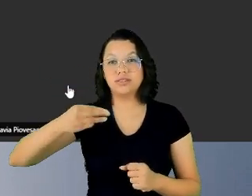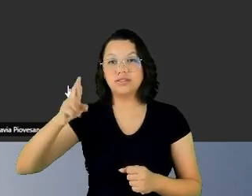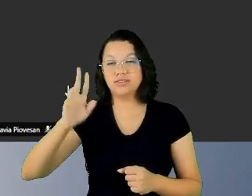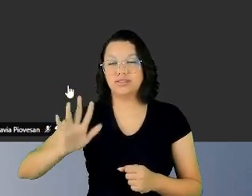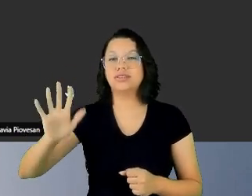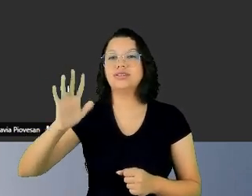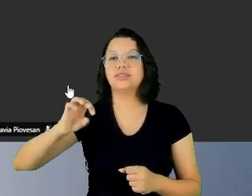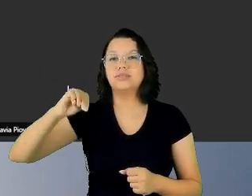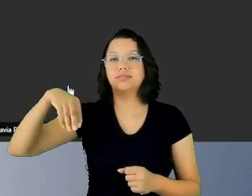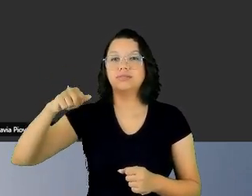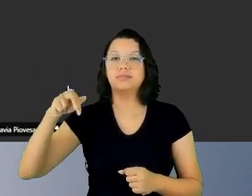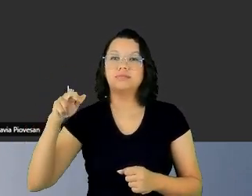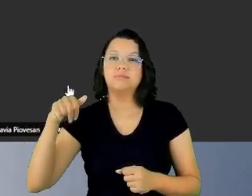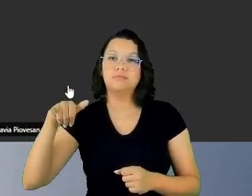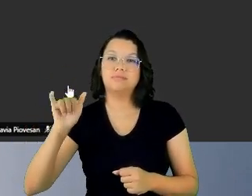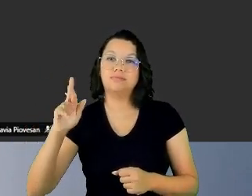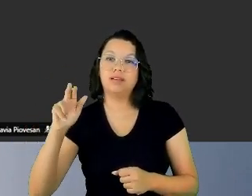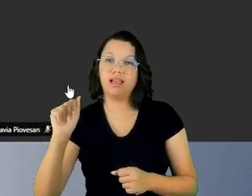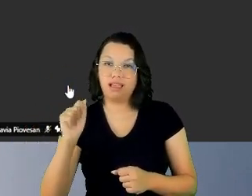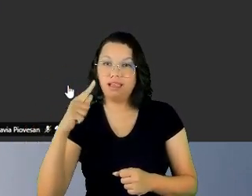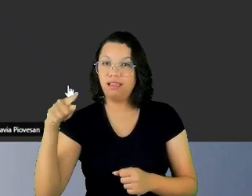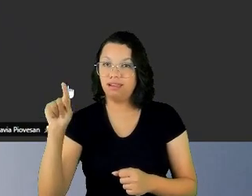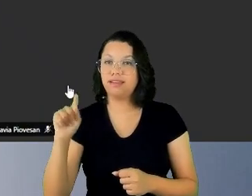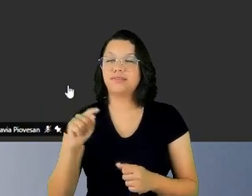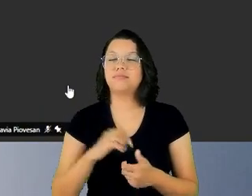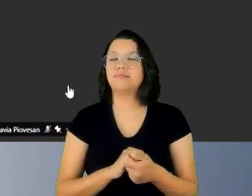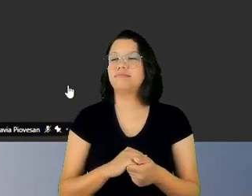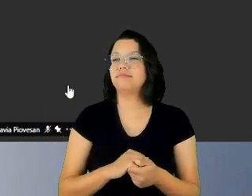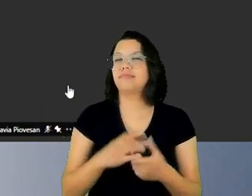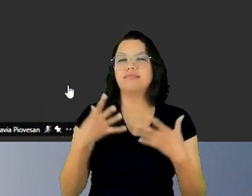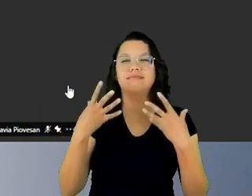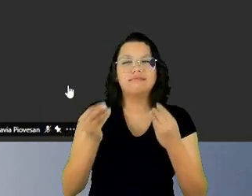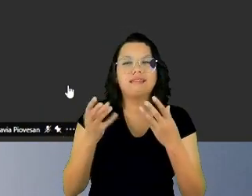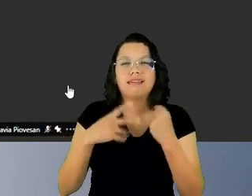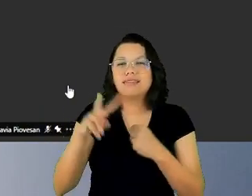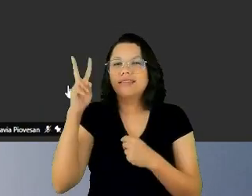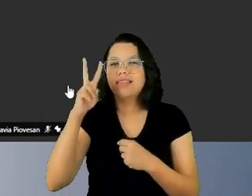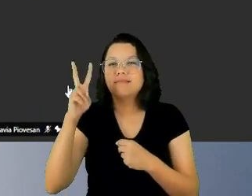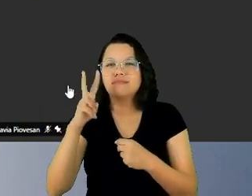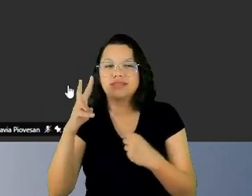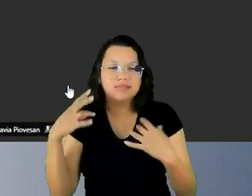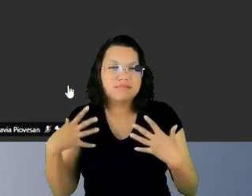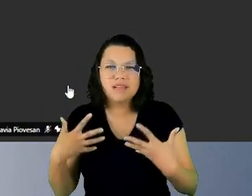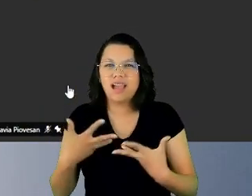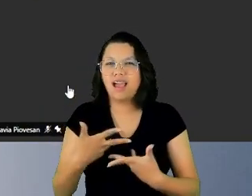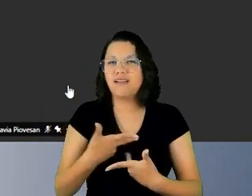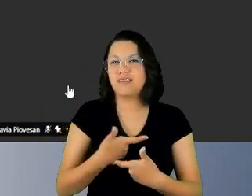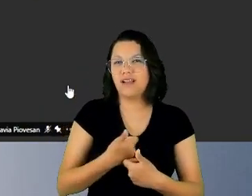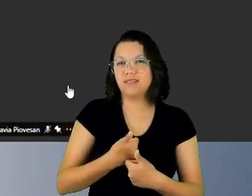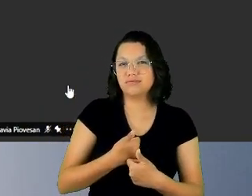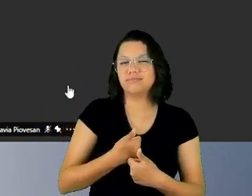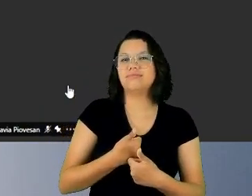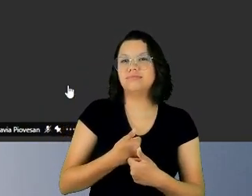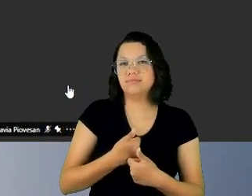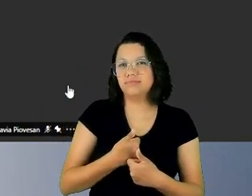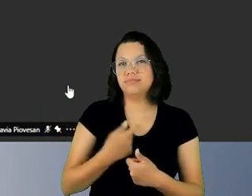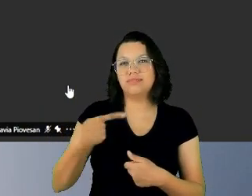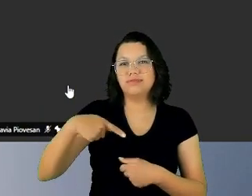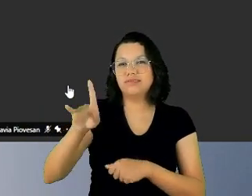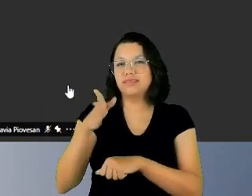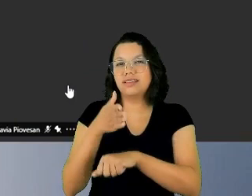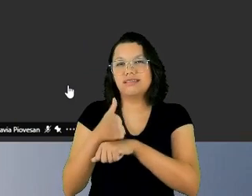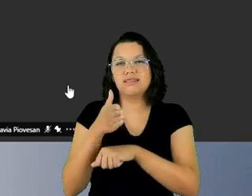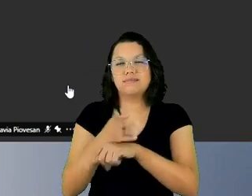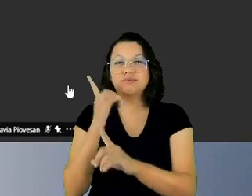e tantas lembranças maravilhosas quando nós frequentávamos os encontros nacionais da nossa